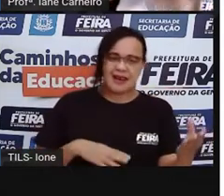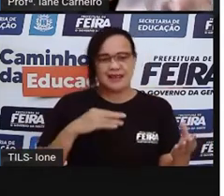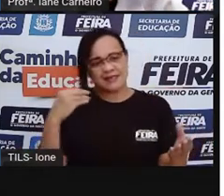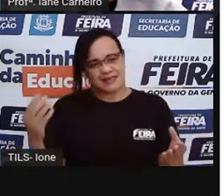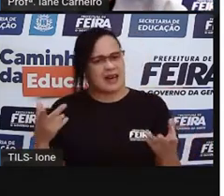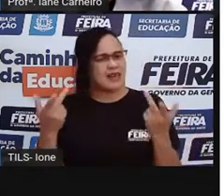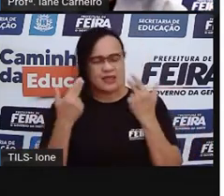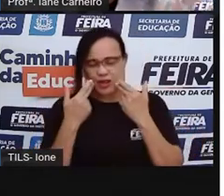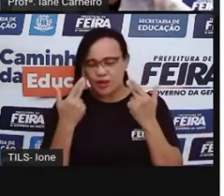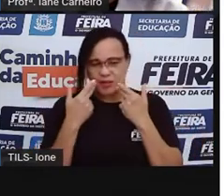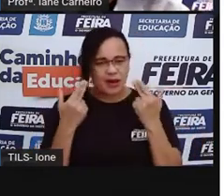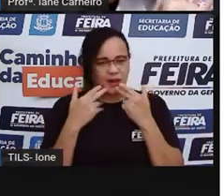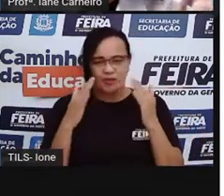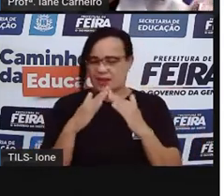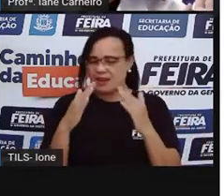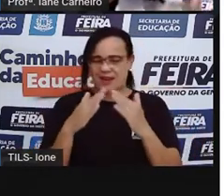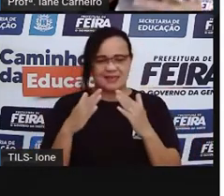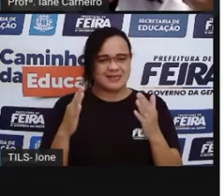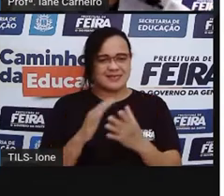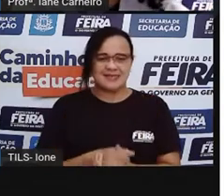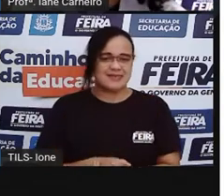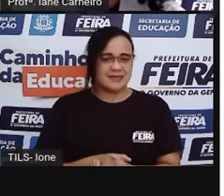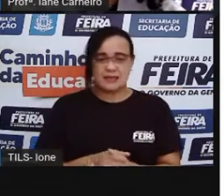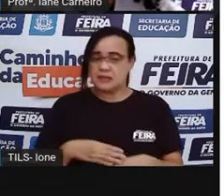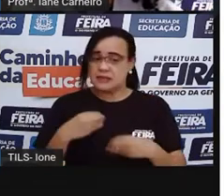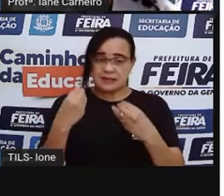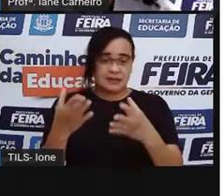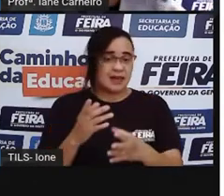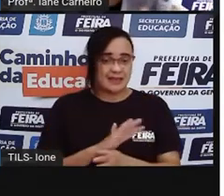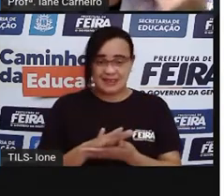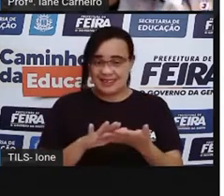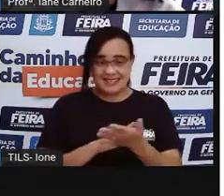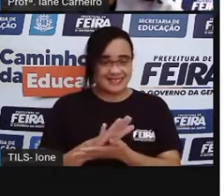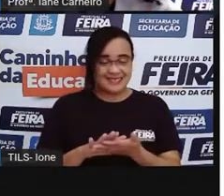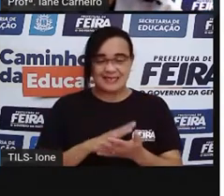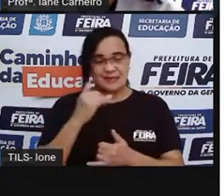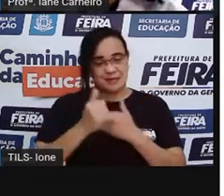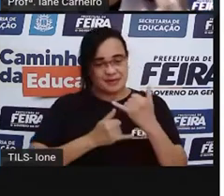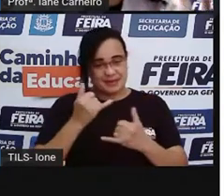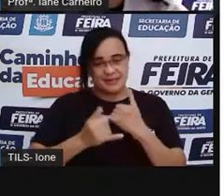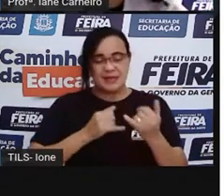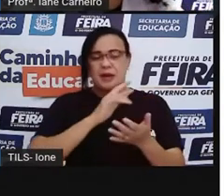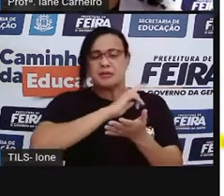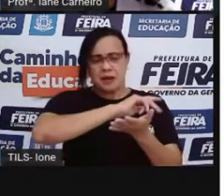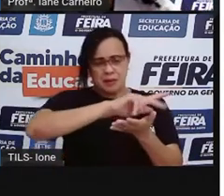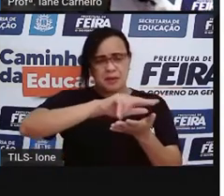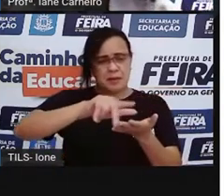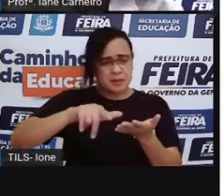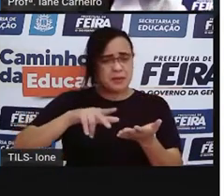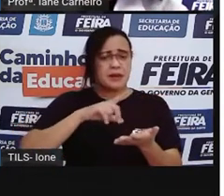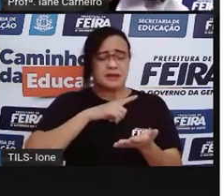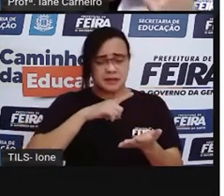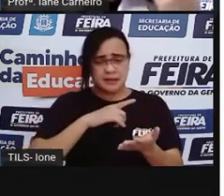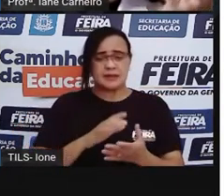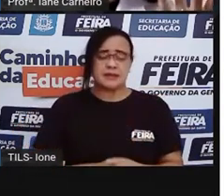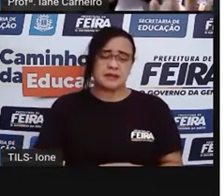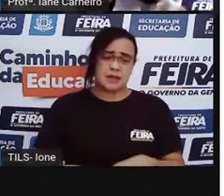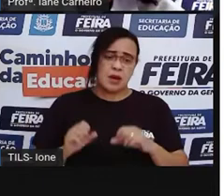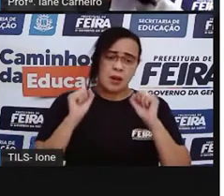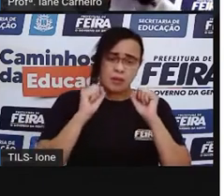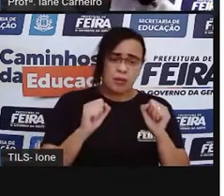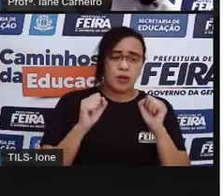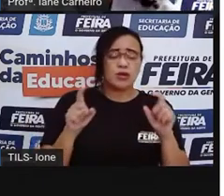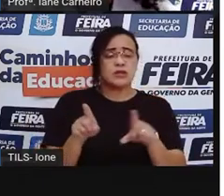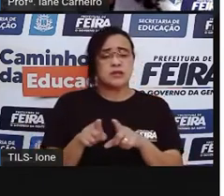que trouxe pra casa. Ninguém dá gude pro outro, né? Então, tem diversas formas de brincar de bolinha de gude. Vocês podem fazer